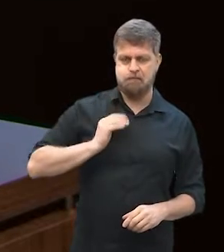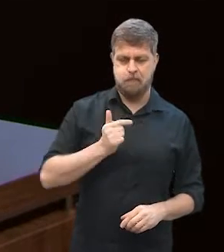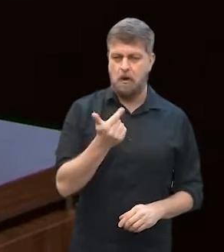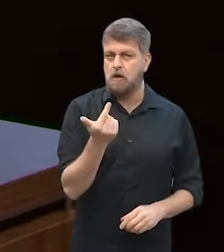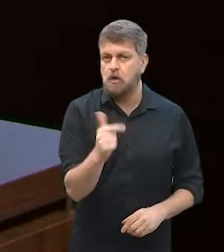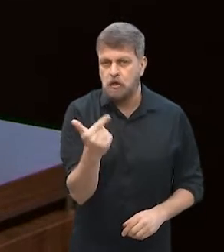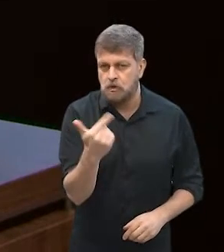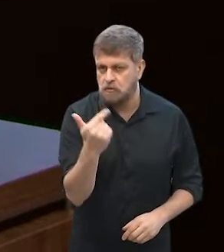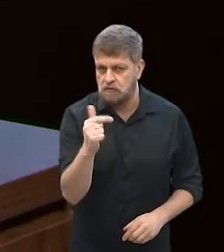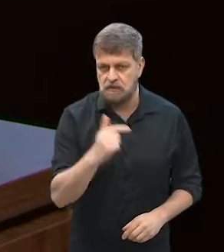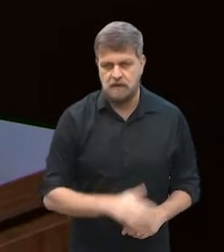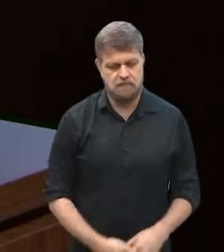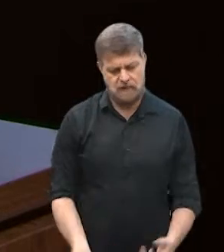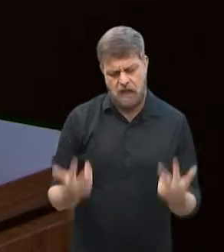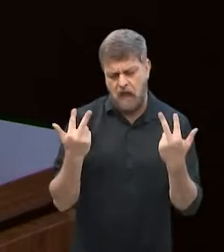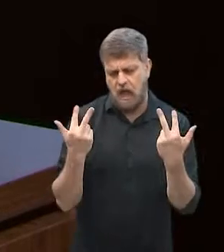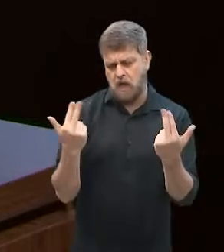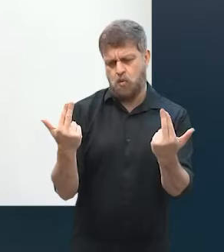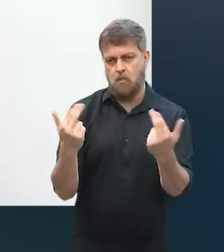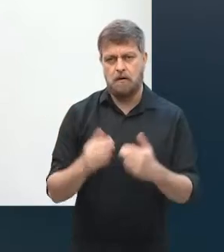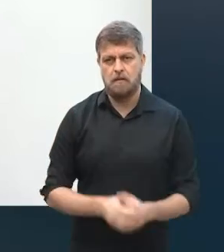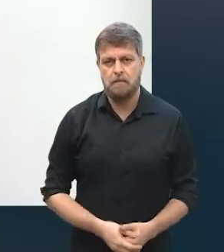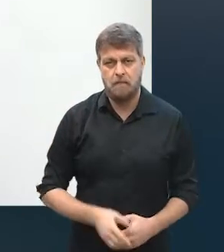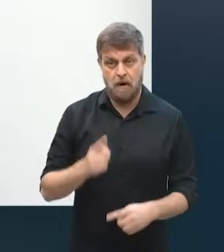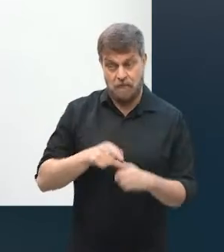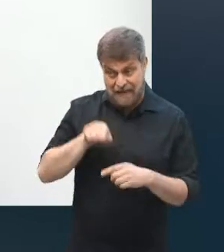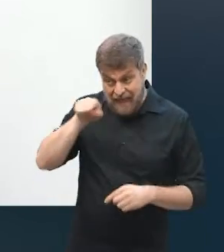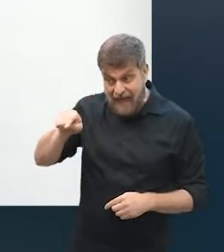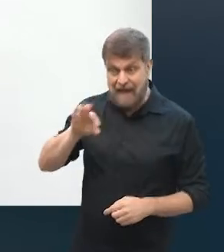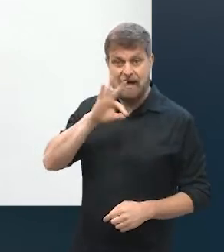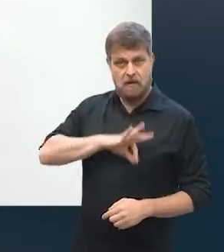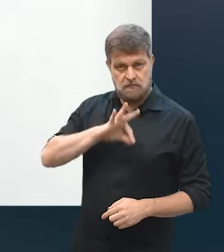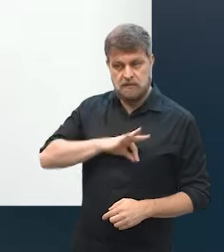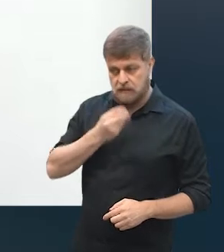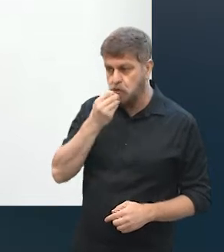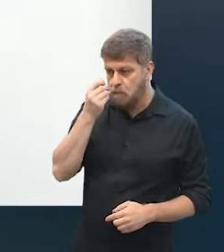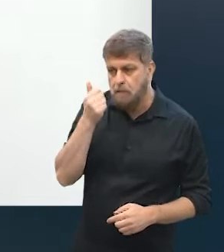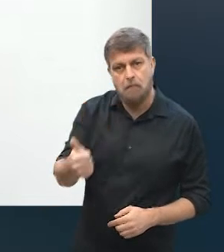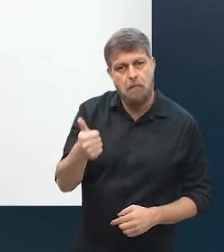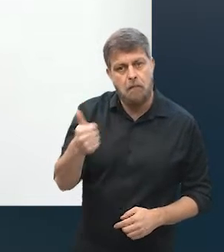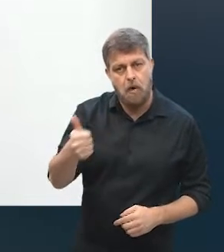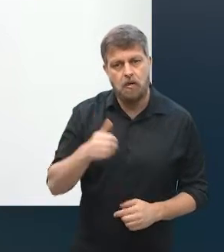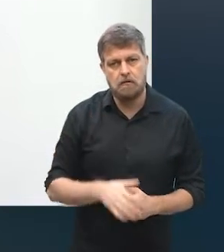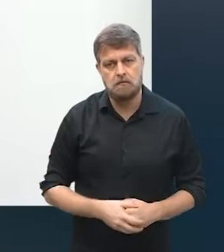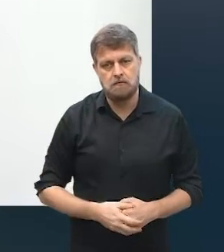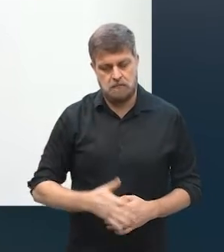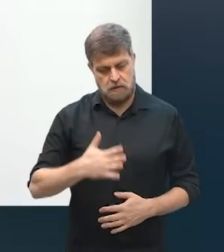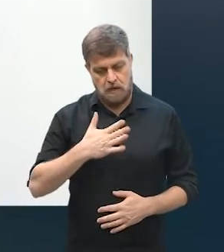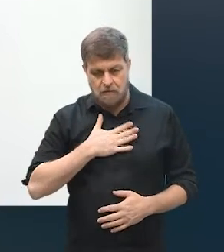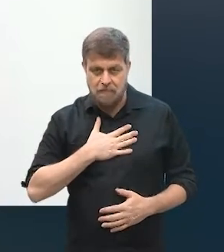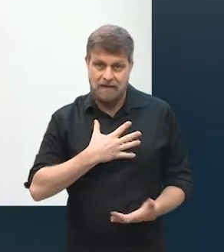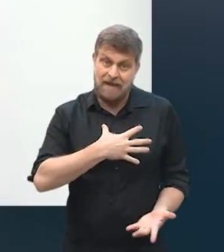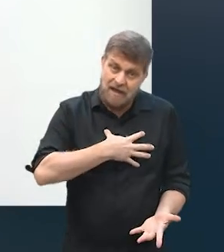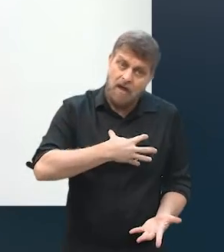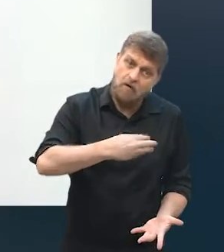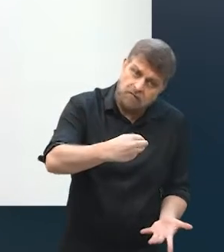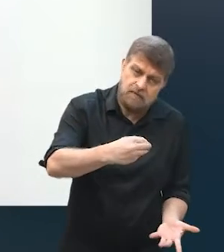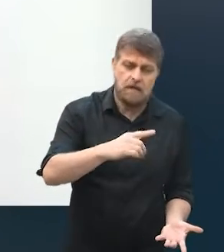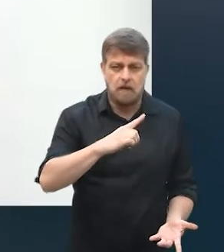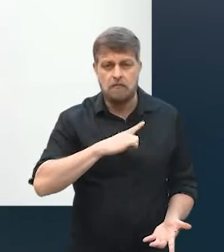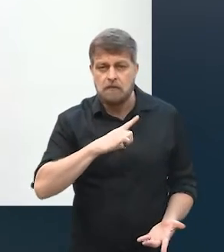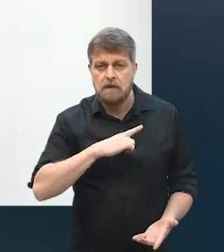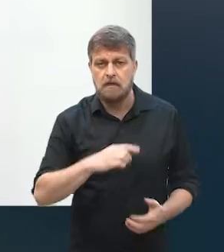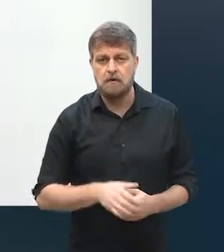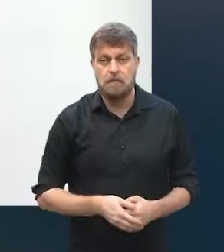Nossa, estou ganhando muito mais e tudo. Porque já era um salário super considerável para mim, que tenho um filho e tudo mais.